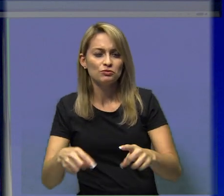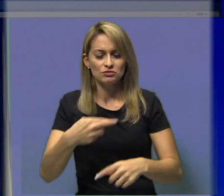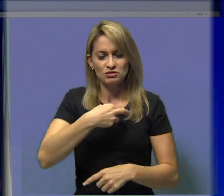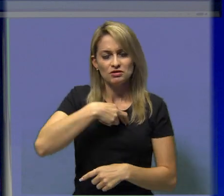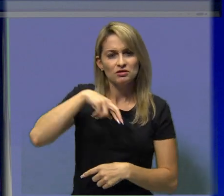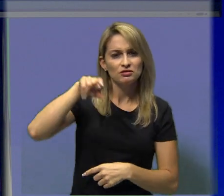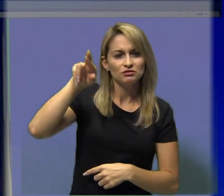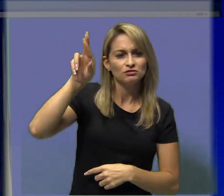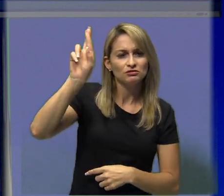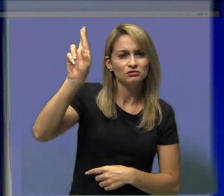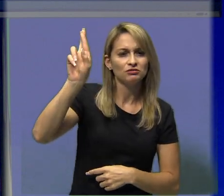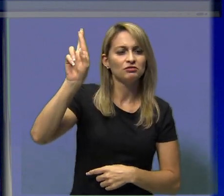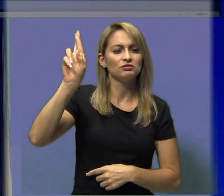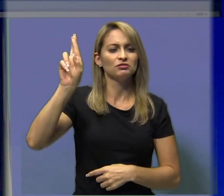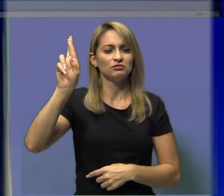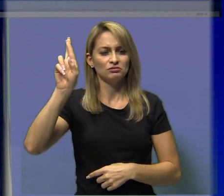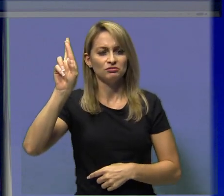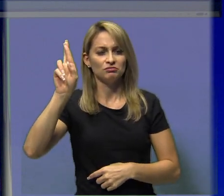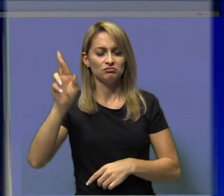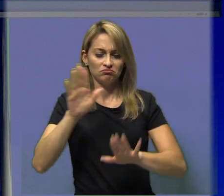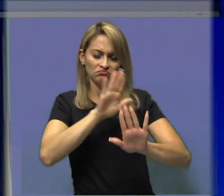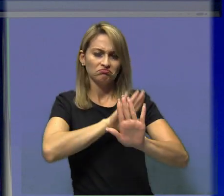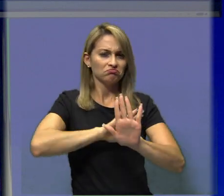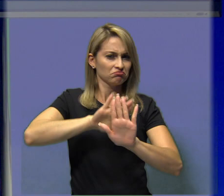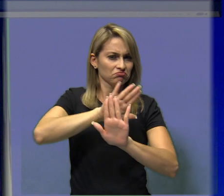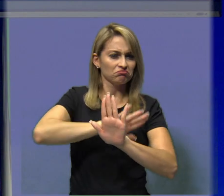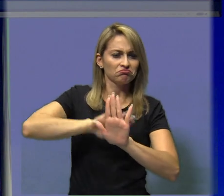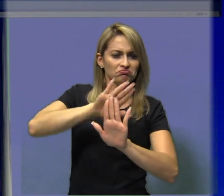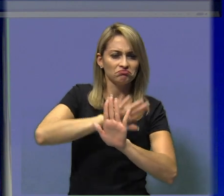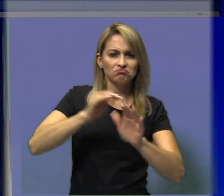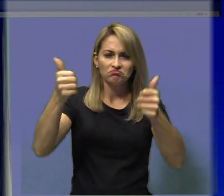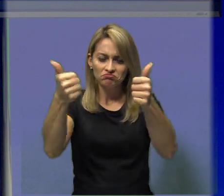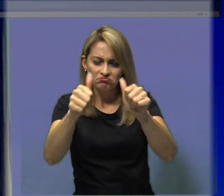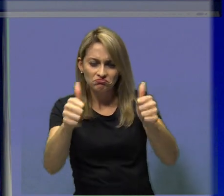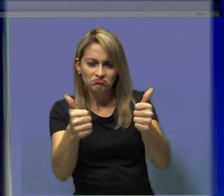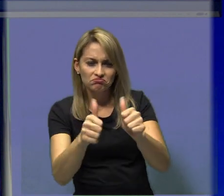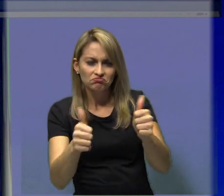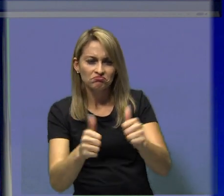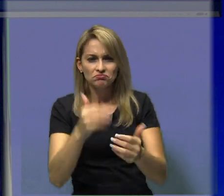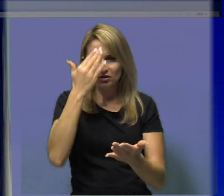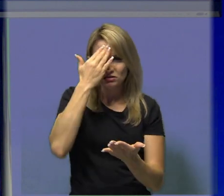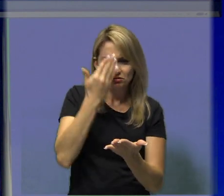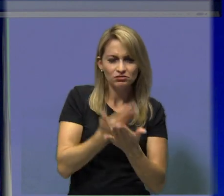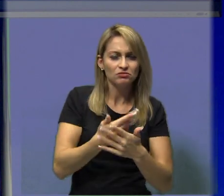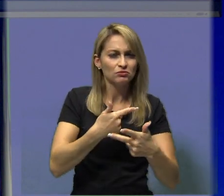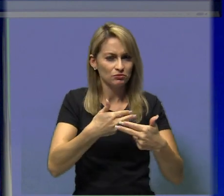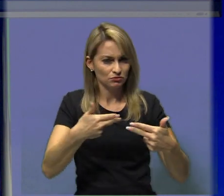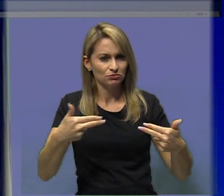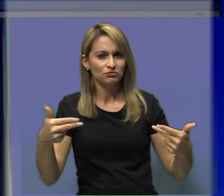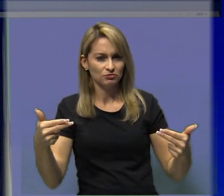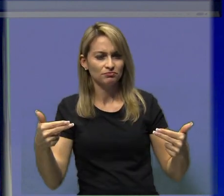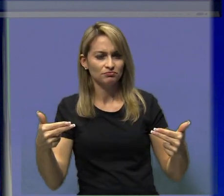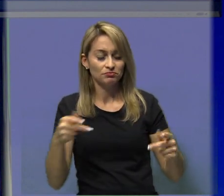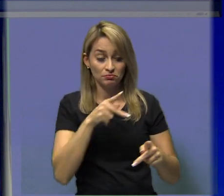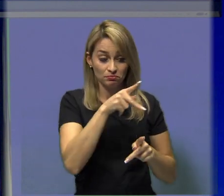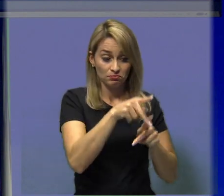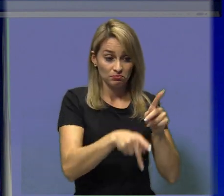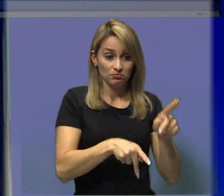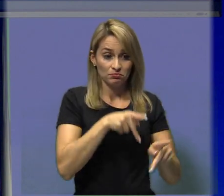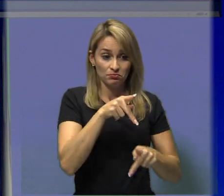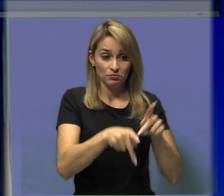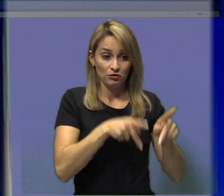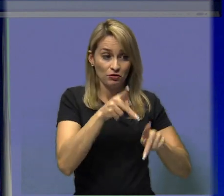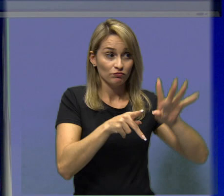etc. Então os africanos que chegaram no Brasil carregam em si toda essa carga cultural e